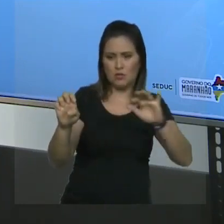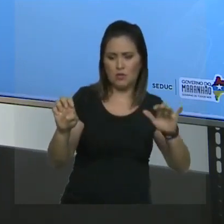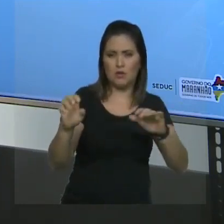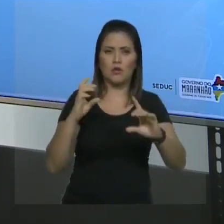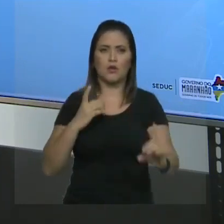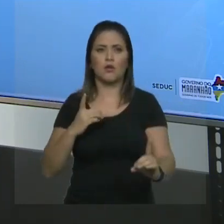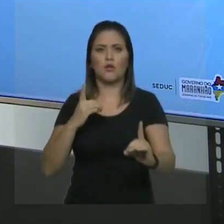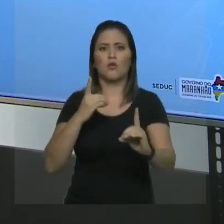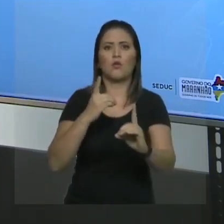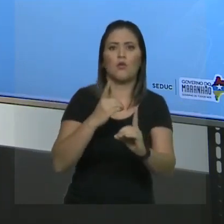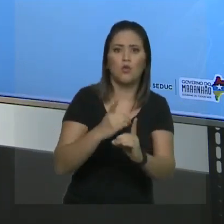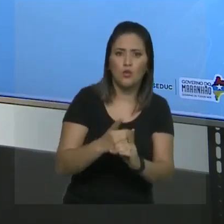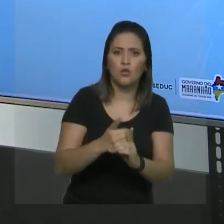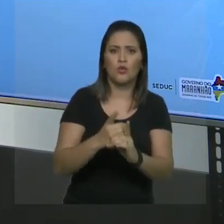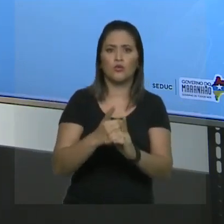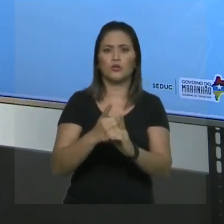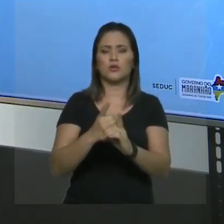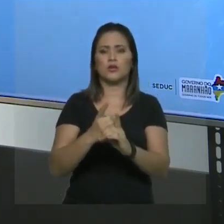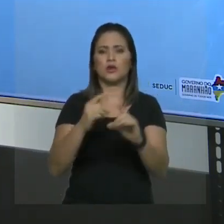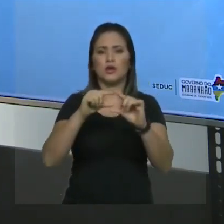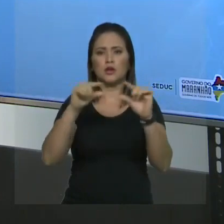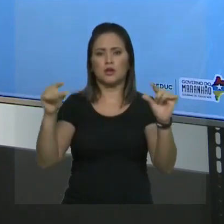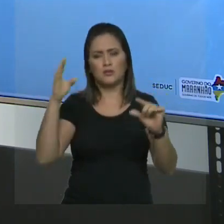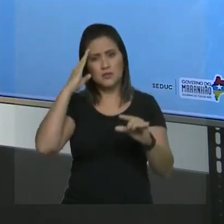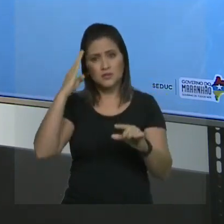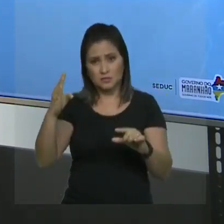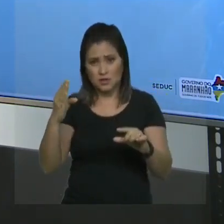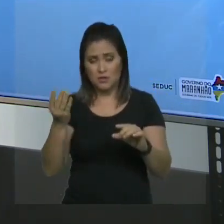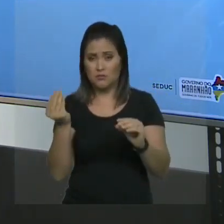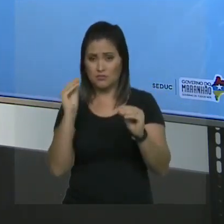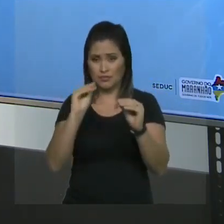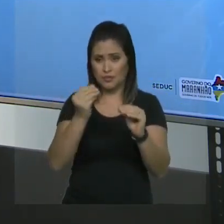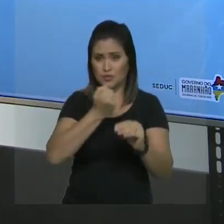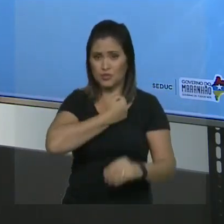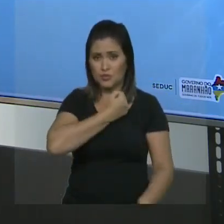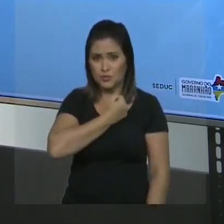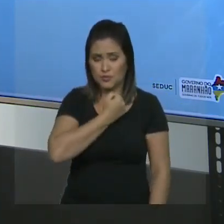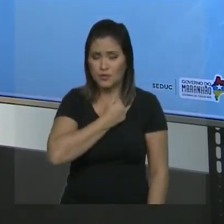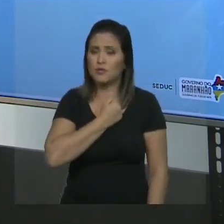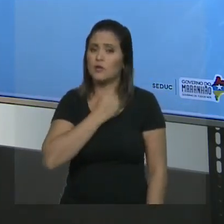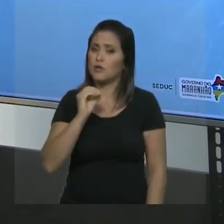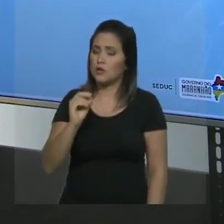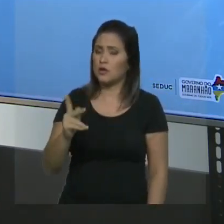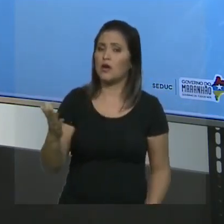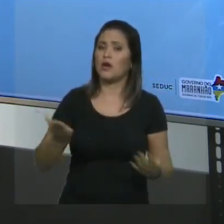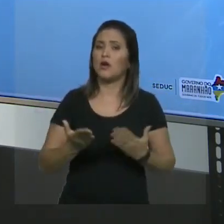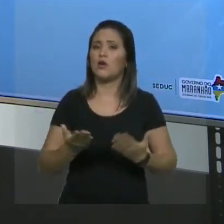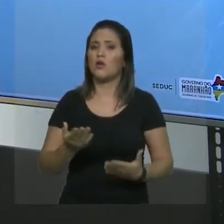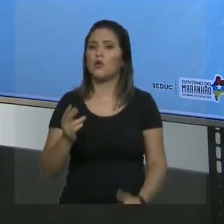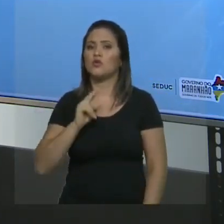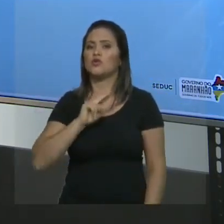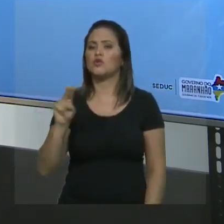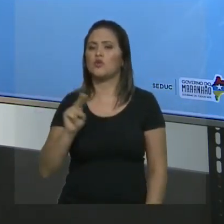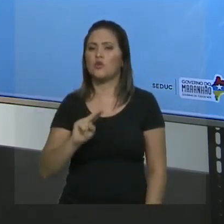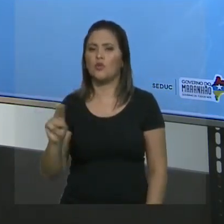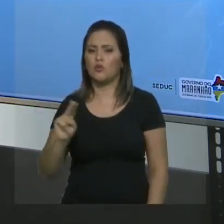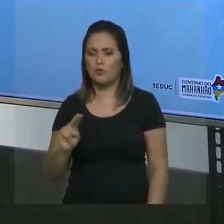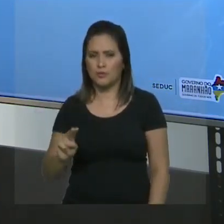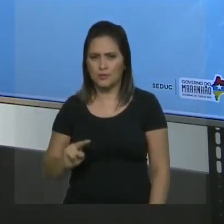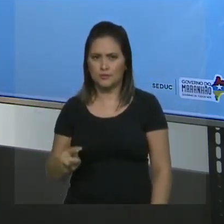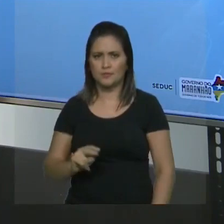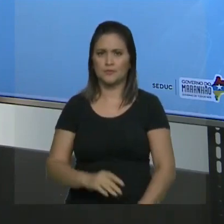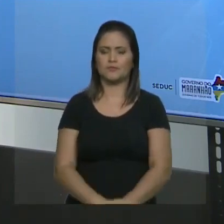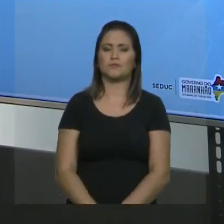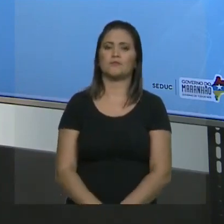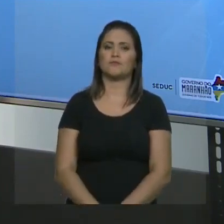Achei a cadeia principal? Tudo bem? Numerei a cadeia principal. Numerei. Agora vamos dar os nomes. Vamos dar o nome agora ao hidrocarboneto.